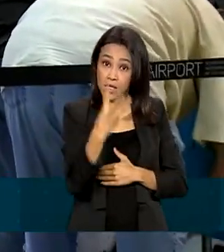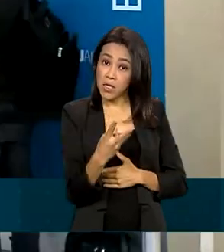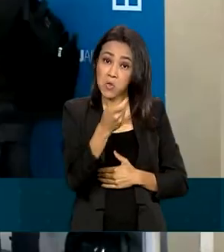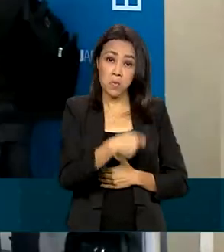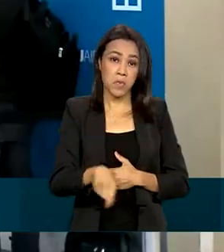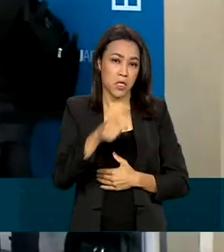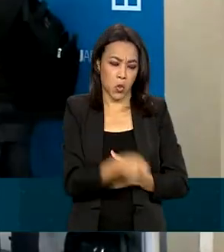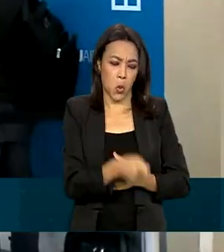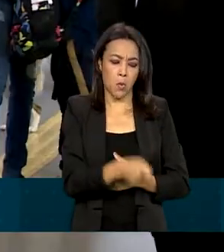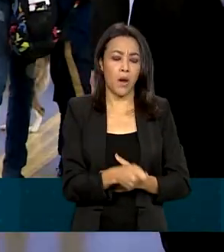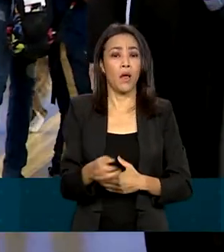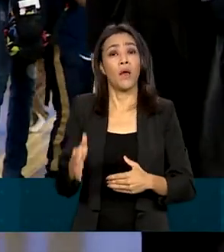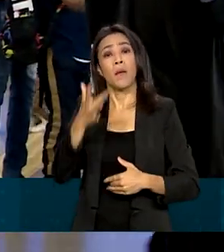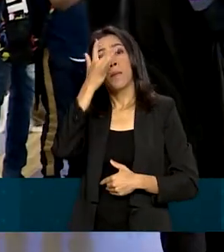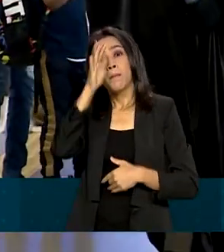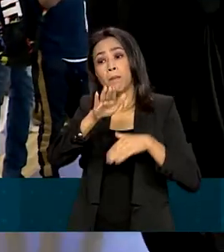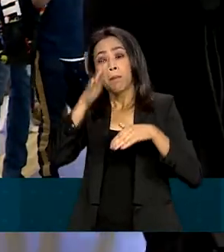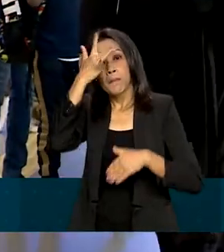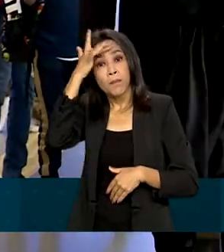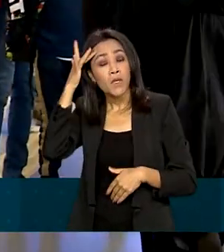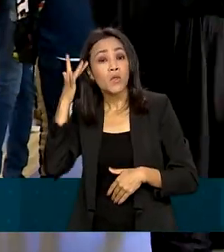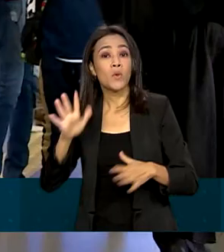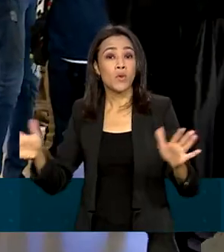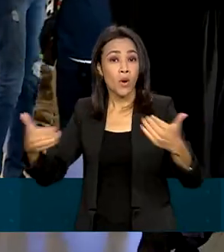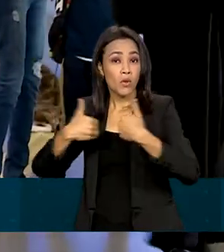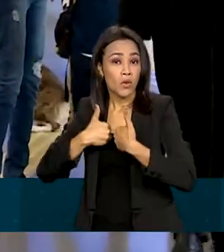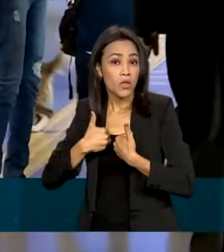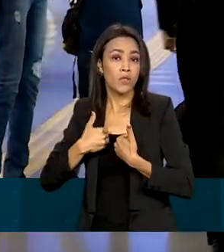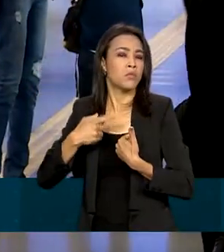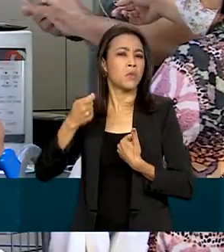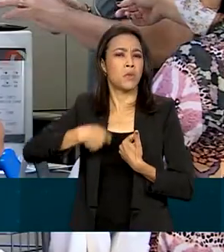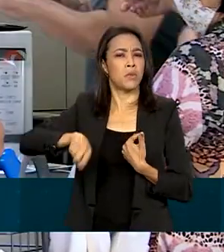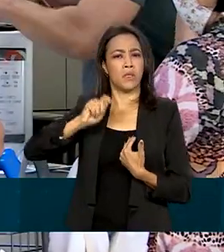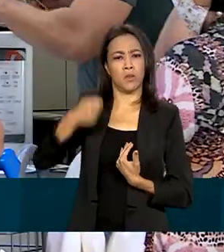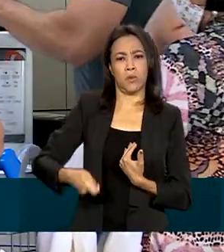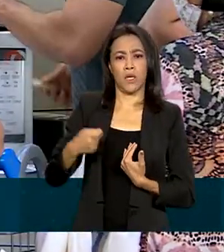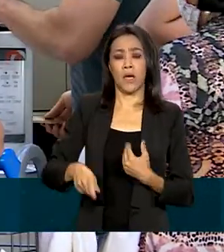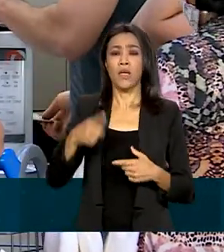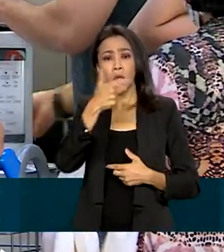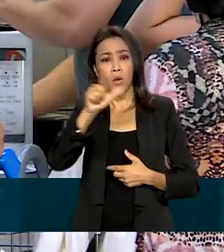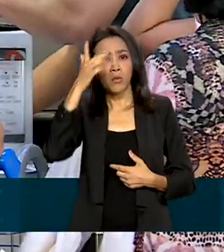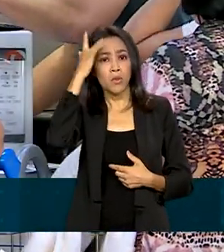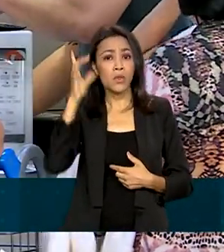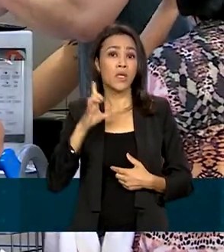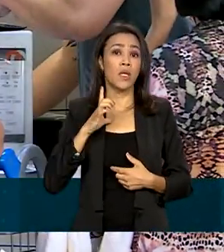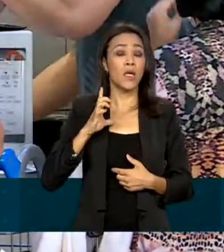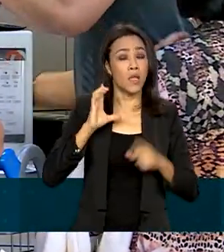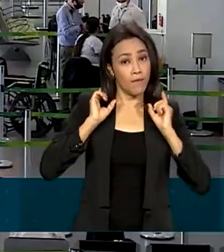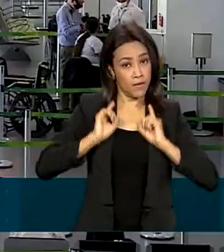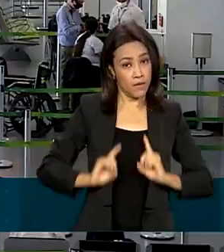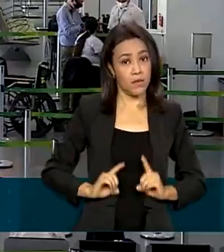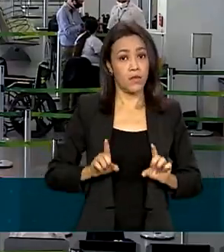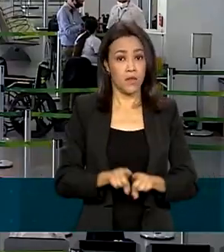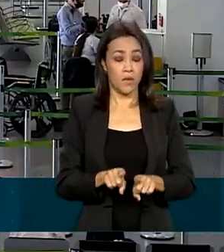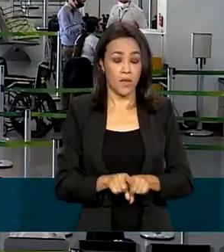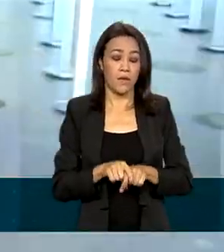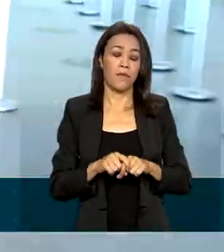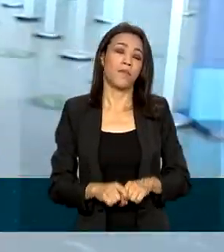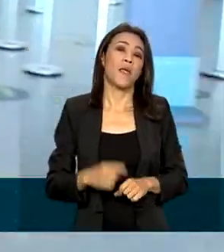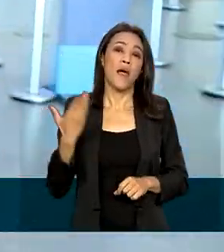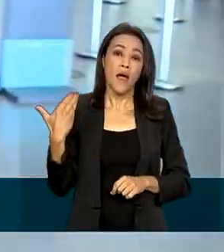pessoas com autismo ou com algum tipo de deficiência que as impeçam de usar a máscara. Esse retorno do uso de máscara é uma